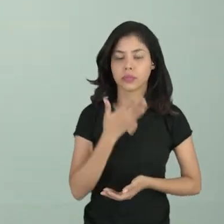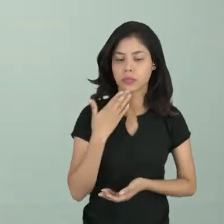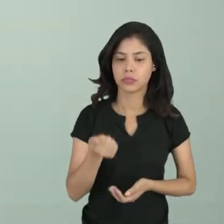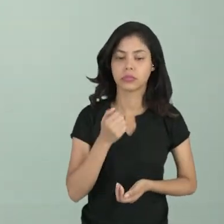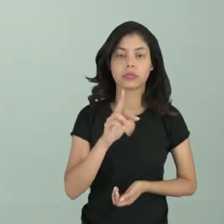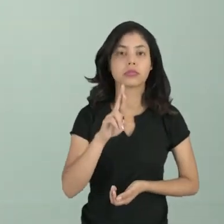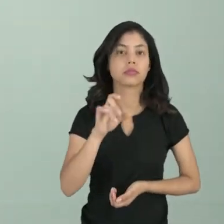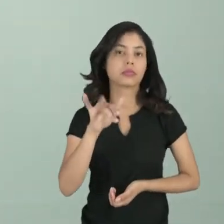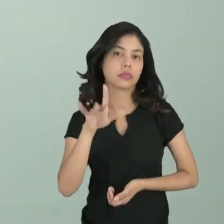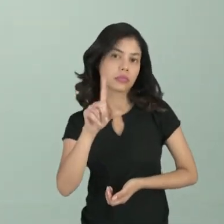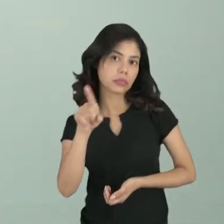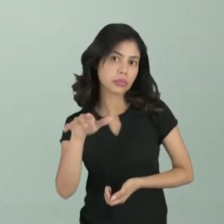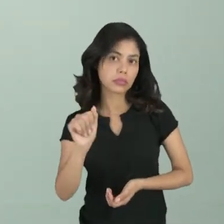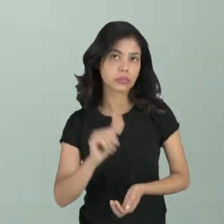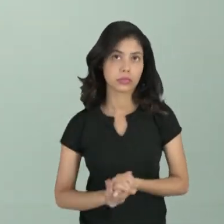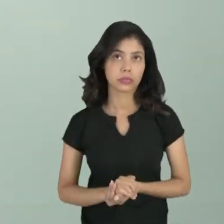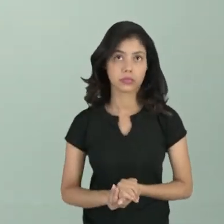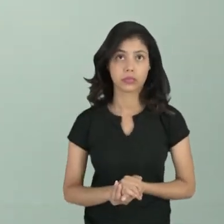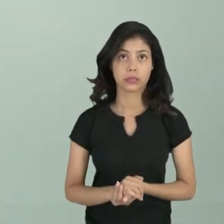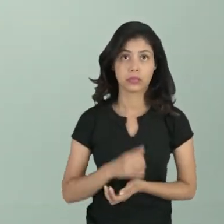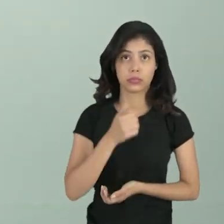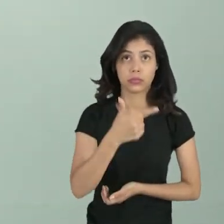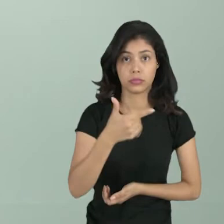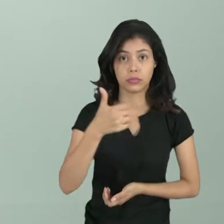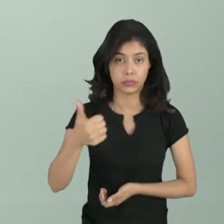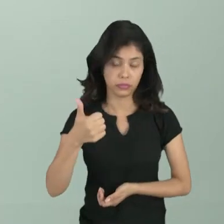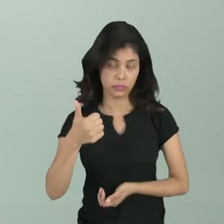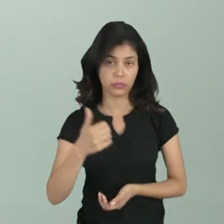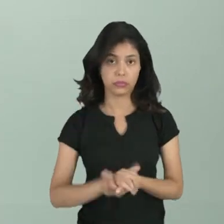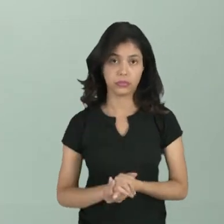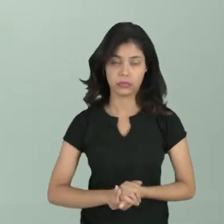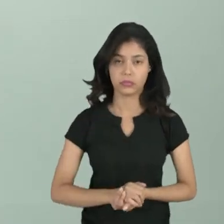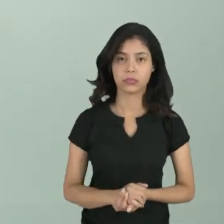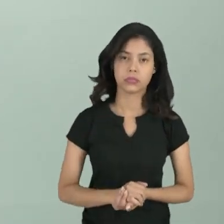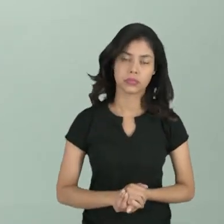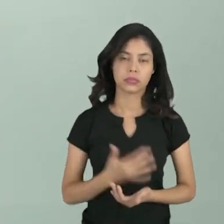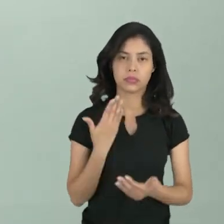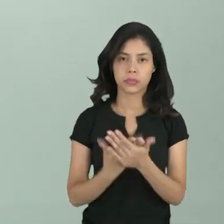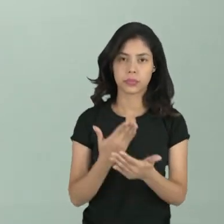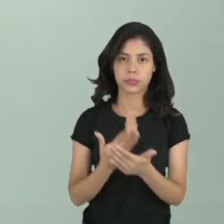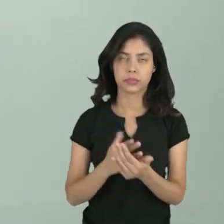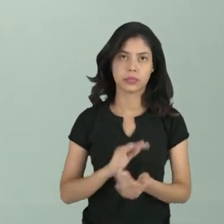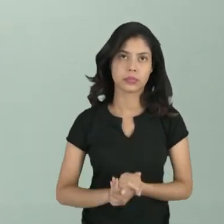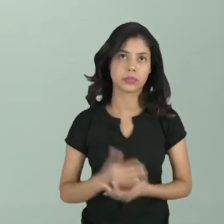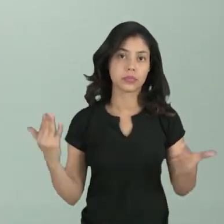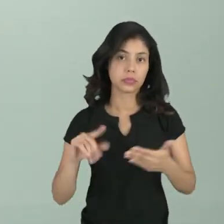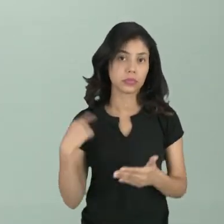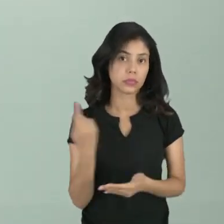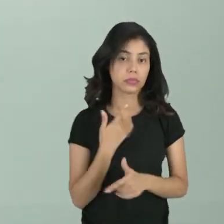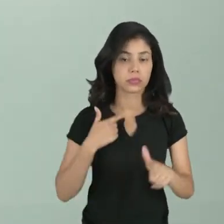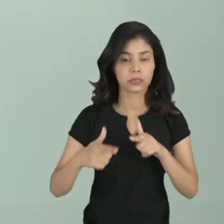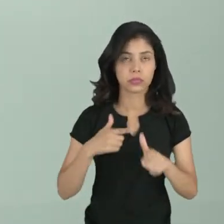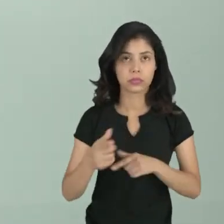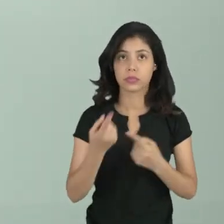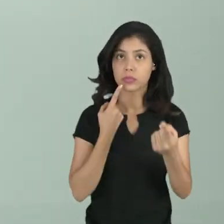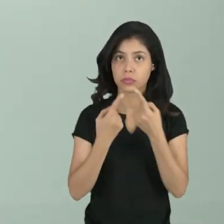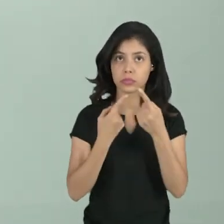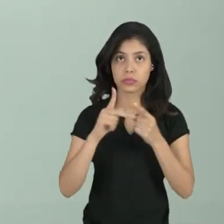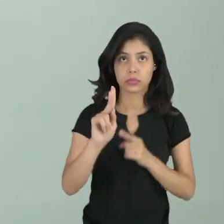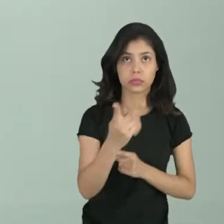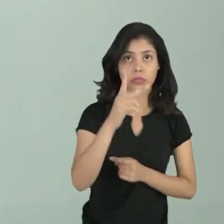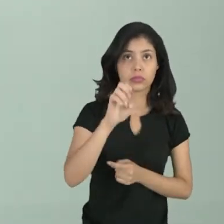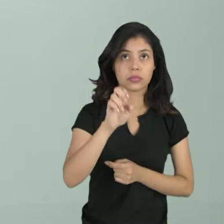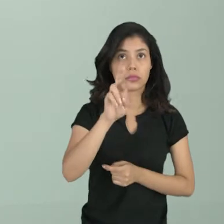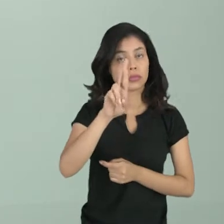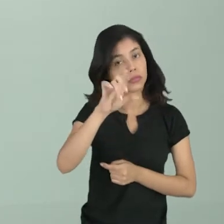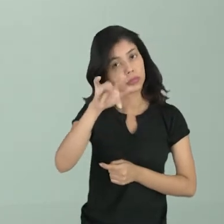E aí, hoje, vamos estar na 21ª aula, e a nossa aula nós vamos estar trabalhando sobre dialética também.